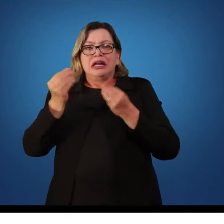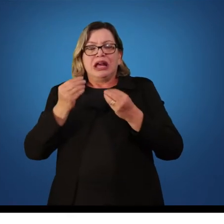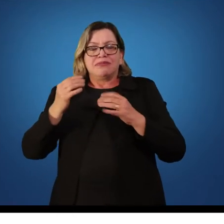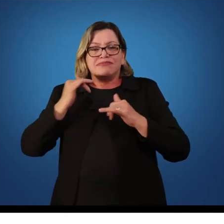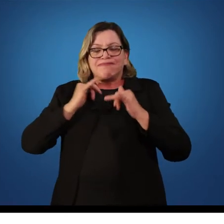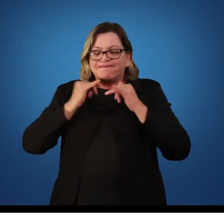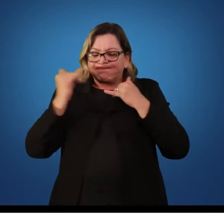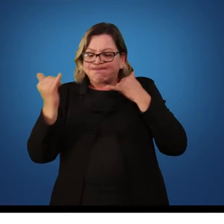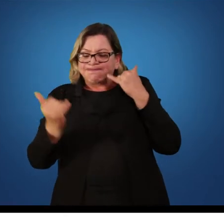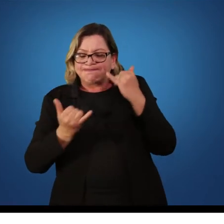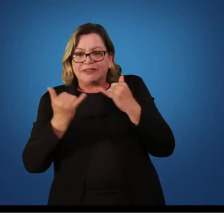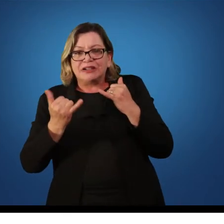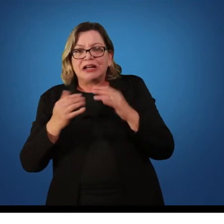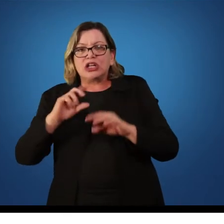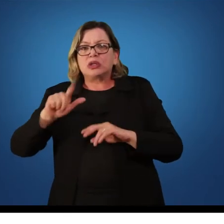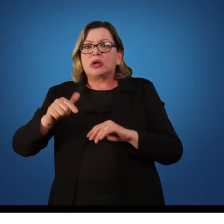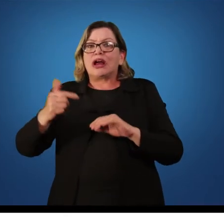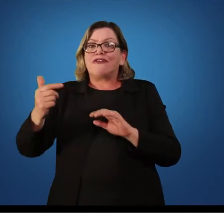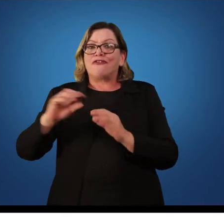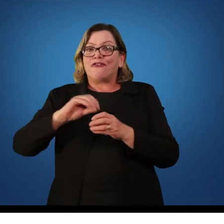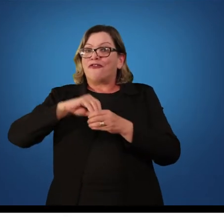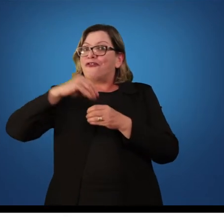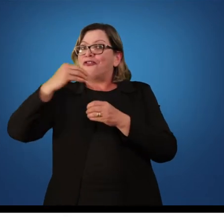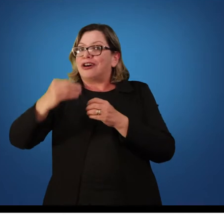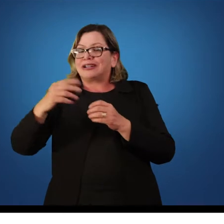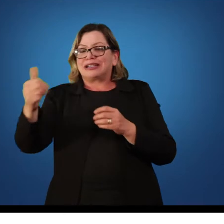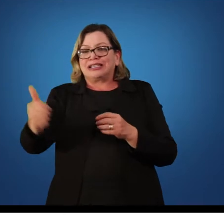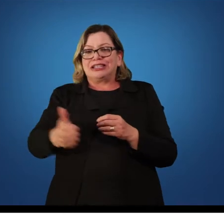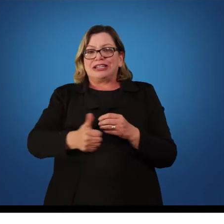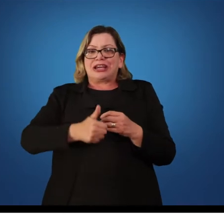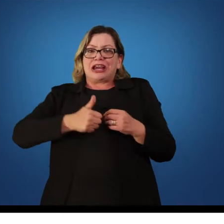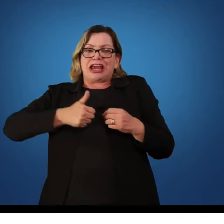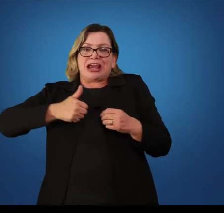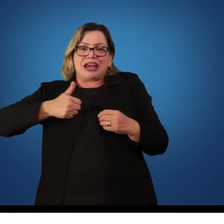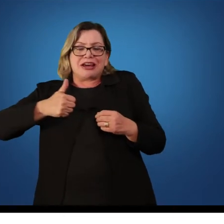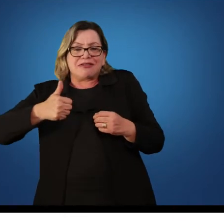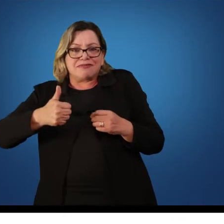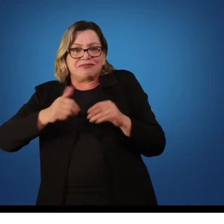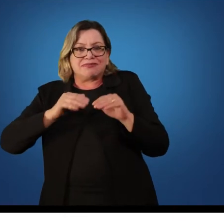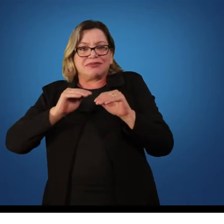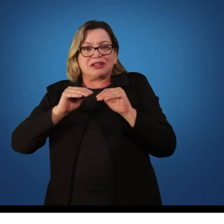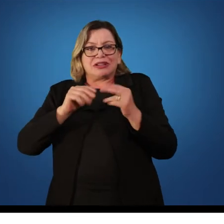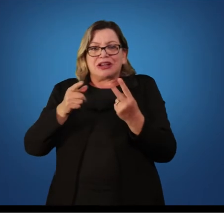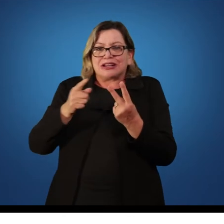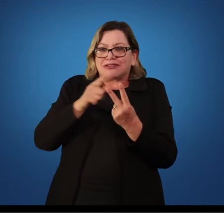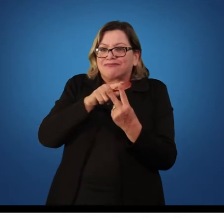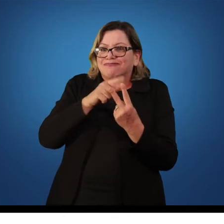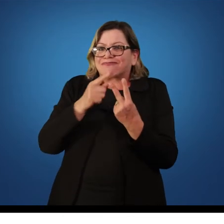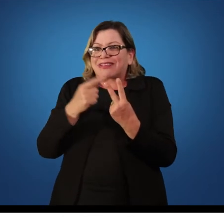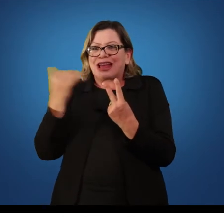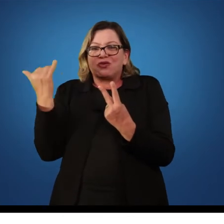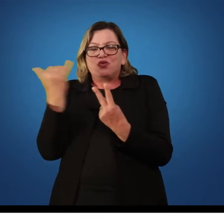é do que uma informação externa que melhora ou acrescenta o feedback intrínseco.